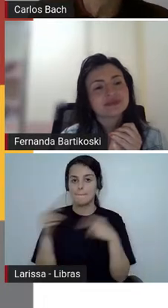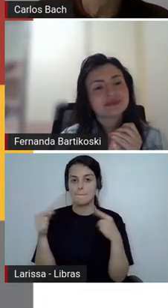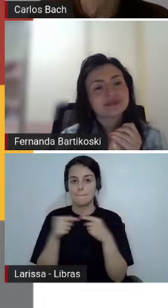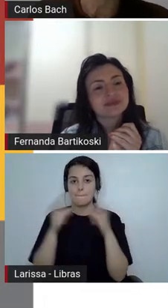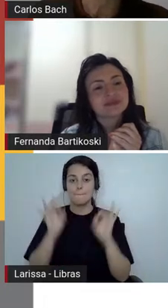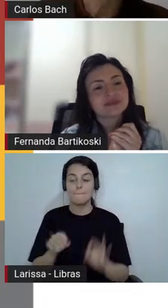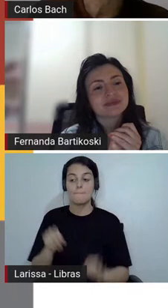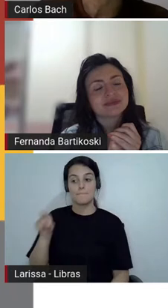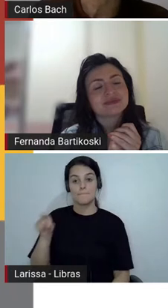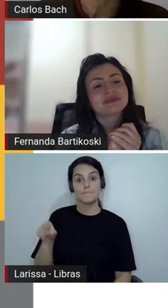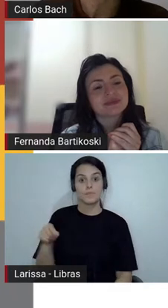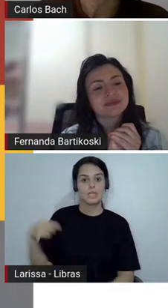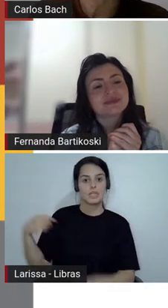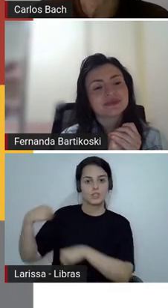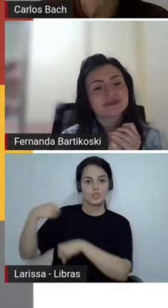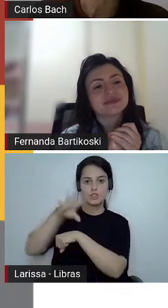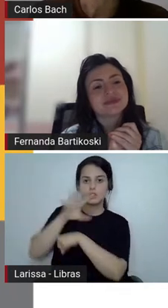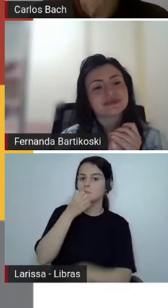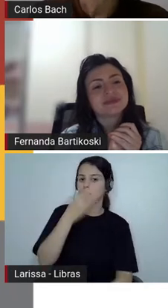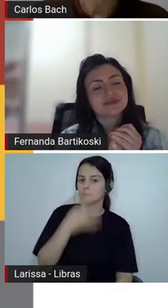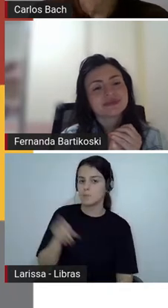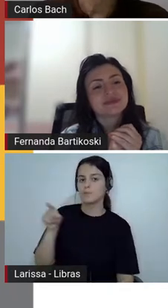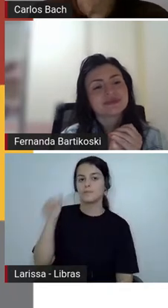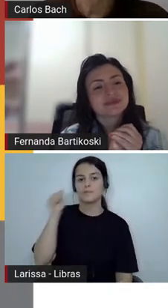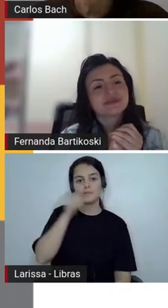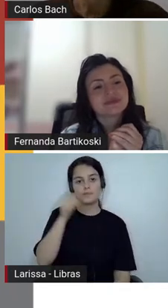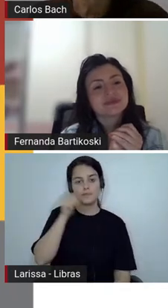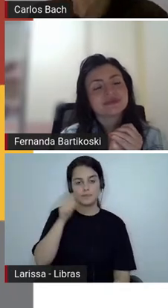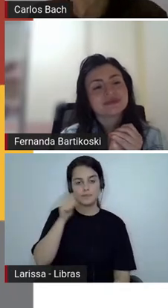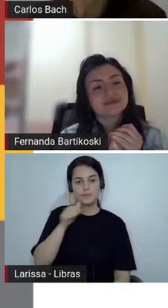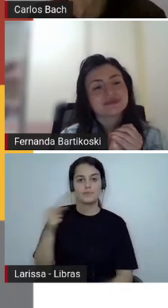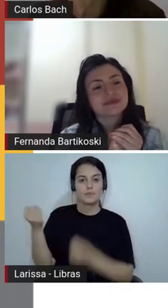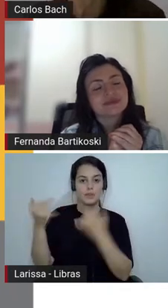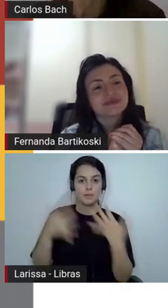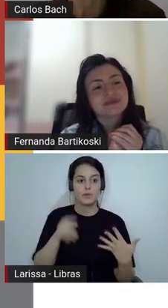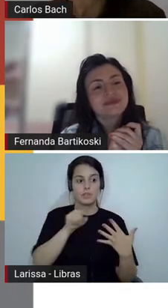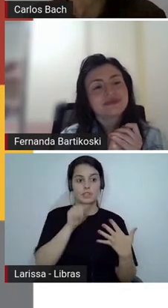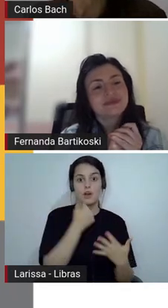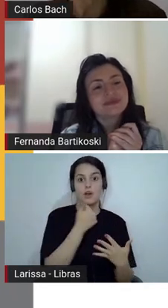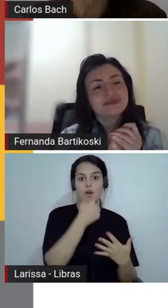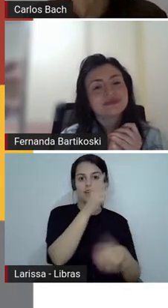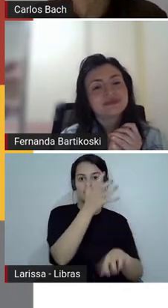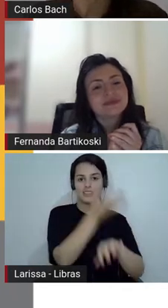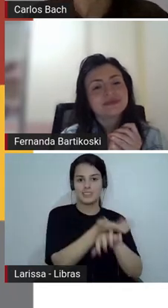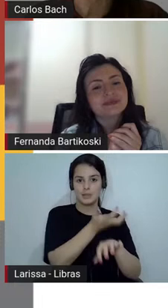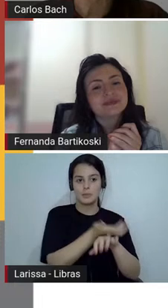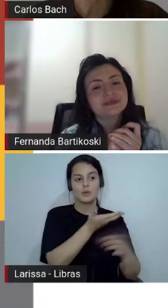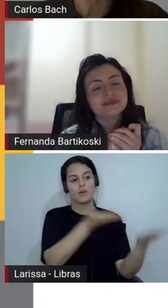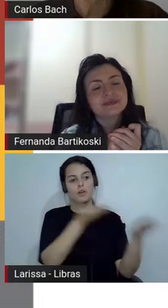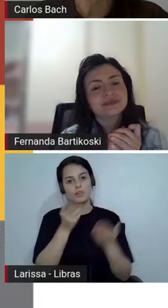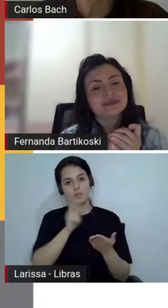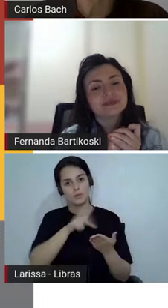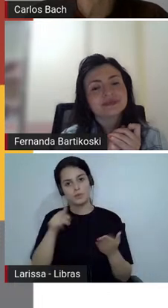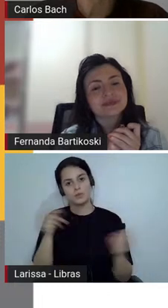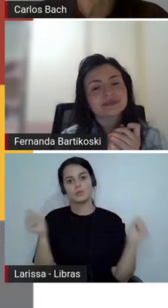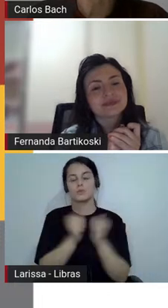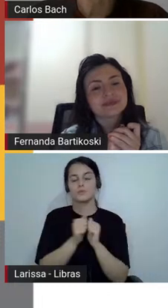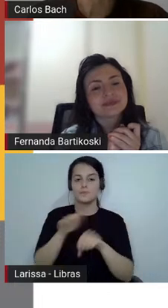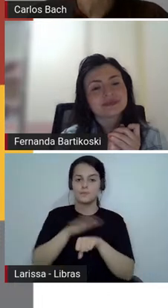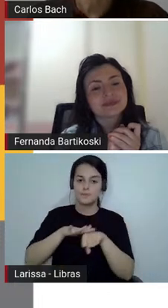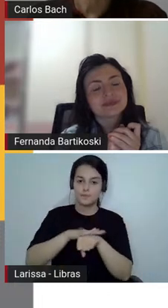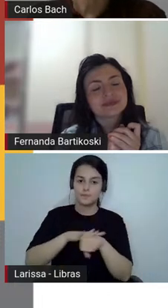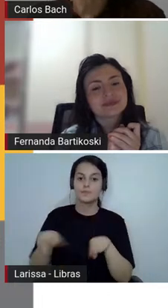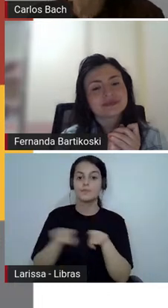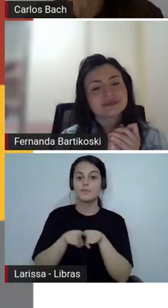outra disciplina também para conversar aí então aí tem ali os autores que estão nas imagens mostradas para os